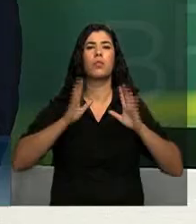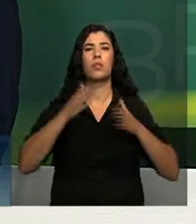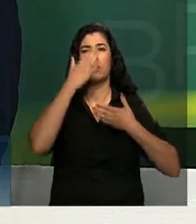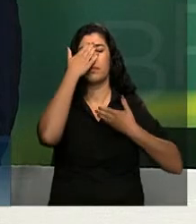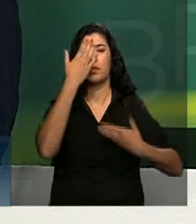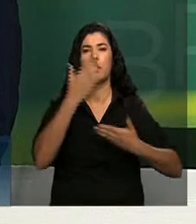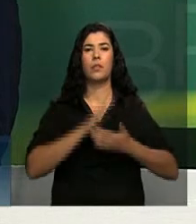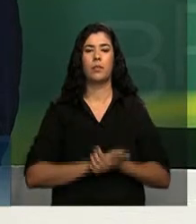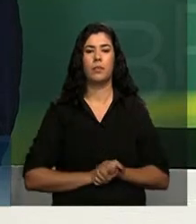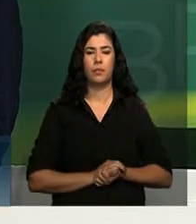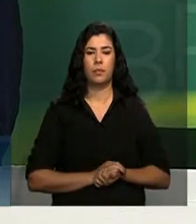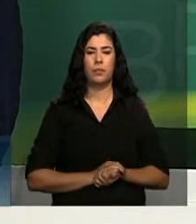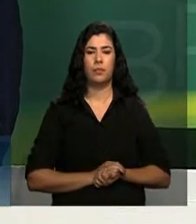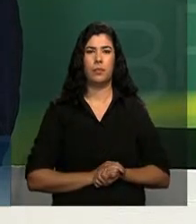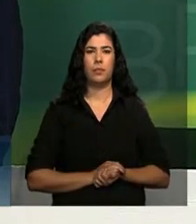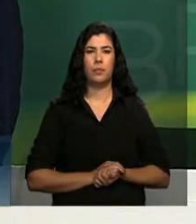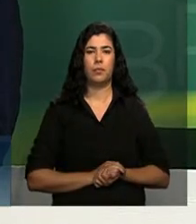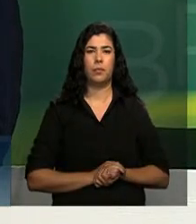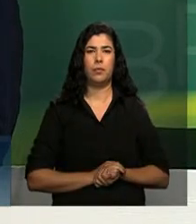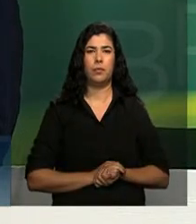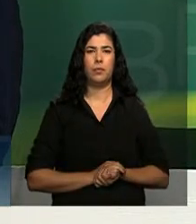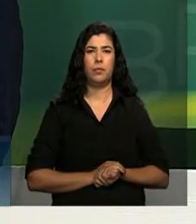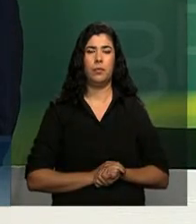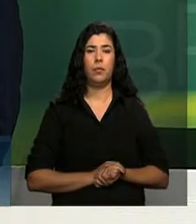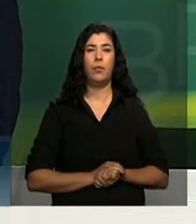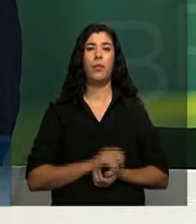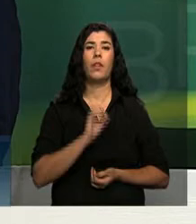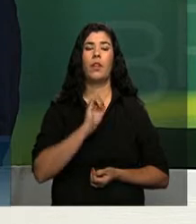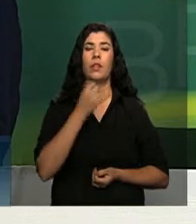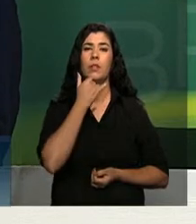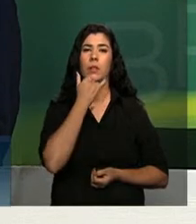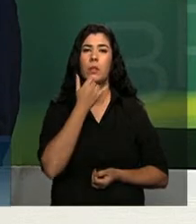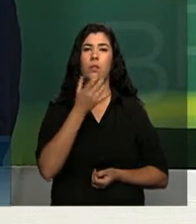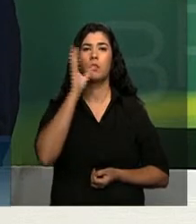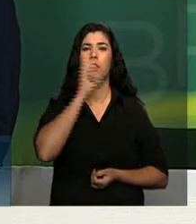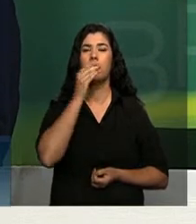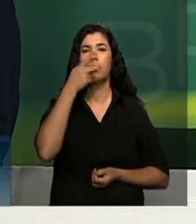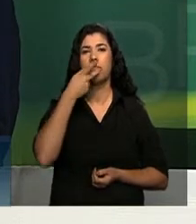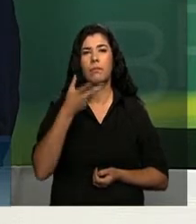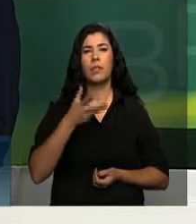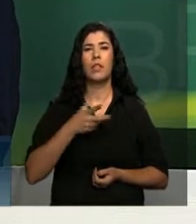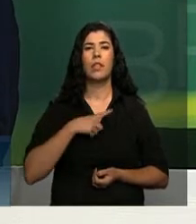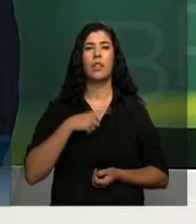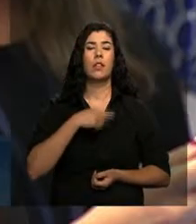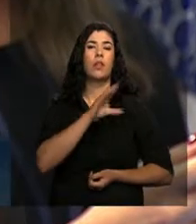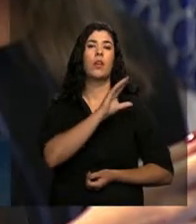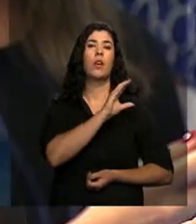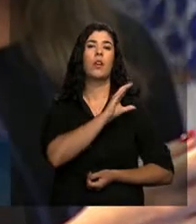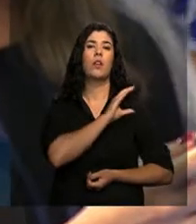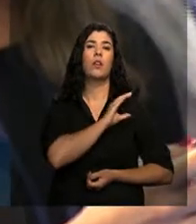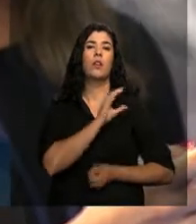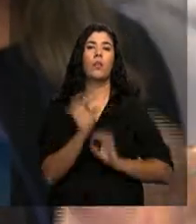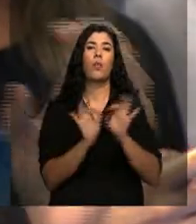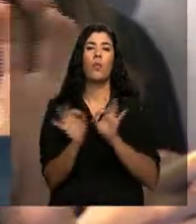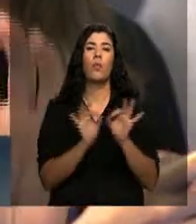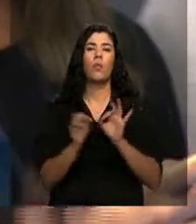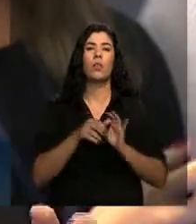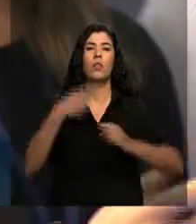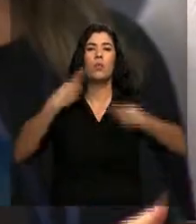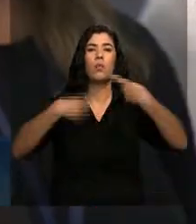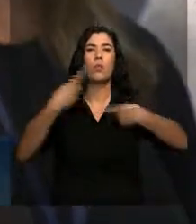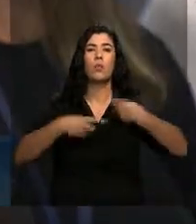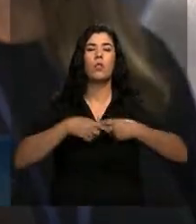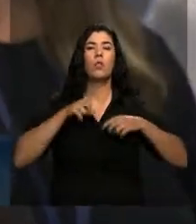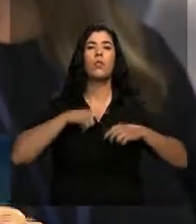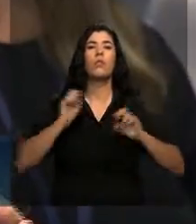Obrigada. Desculpa, eu não entendi a última parte. Falo rápido, desculpa. A coordenação política hoje de manhã, quais foram